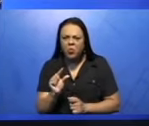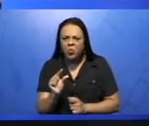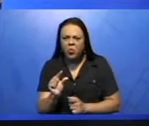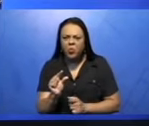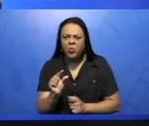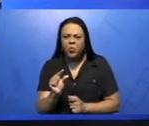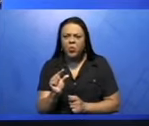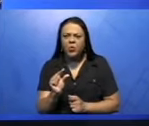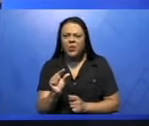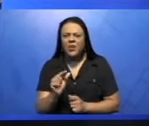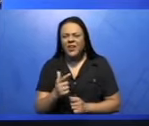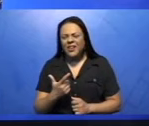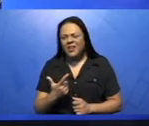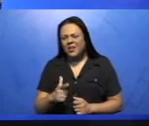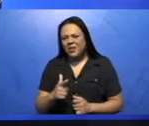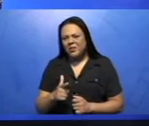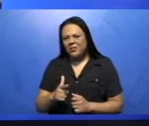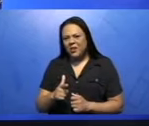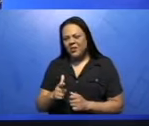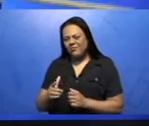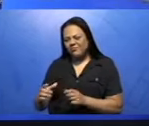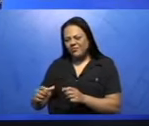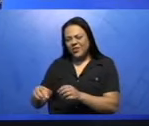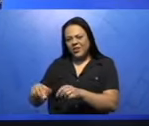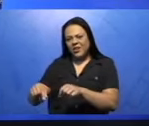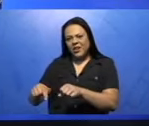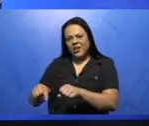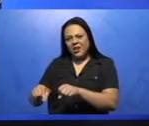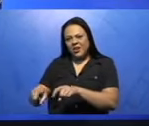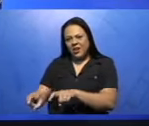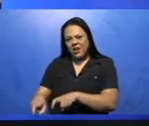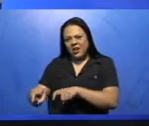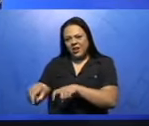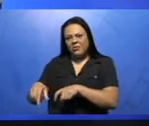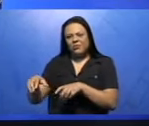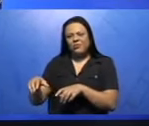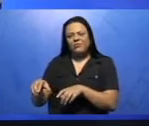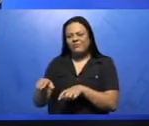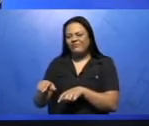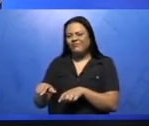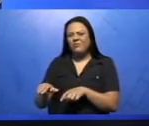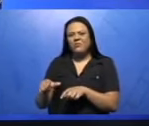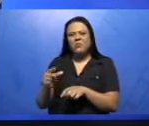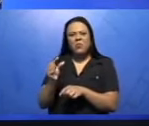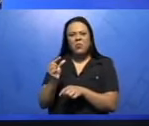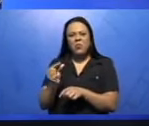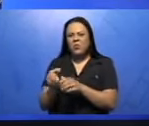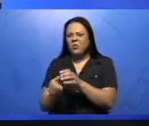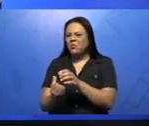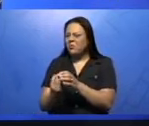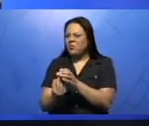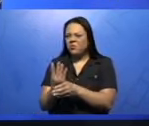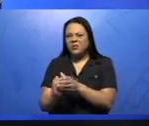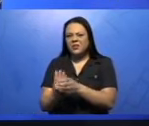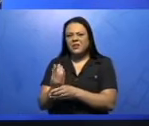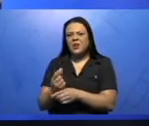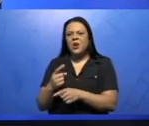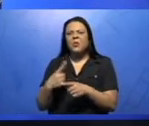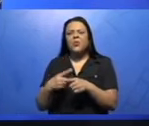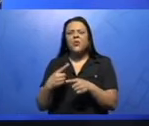limitações no campo, principalmente devido ao clima árido e semiárido. O clima árido é o clima